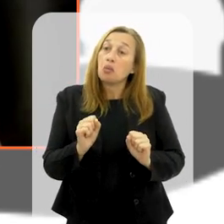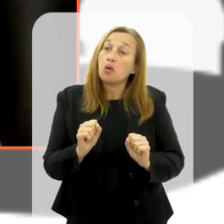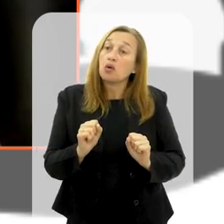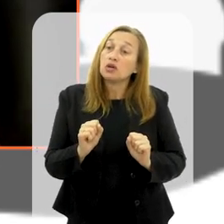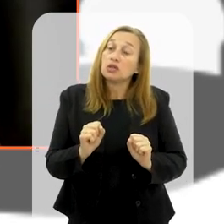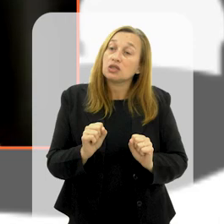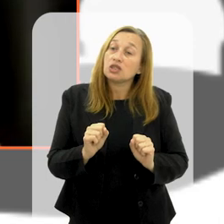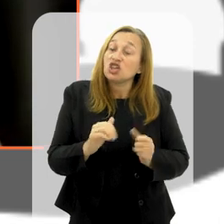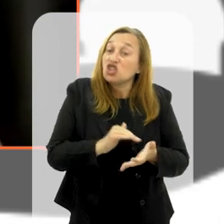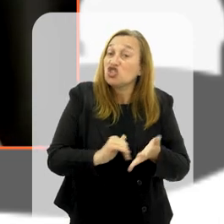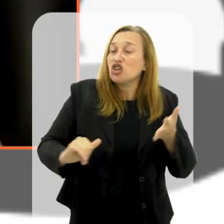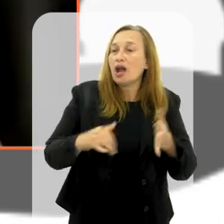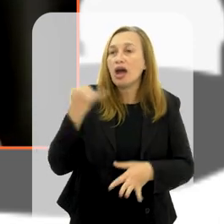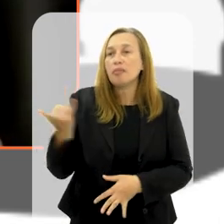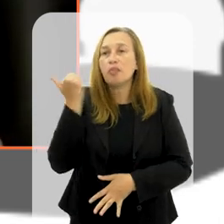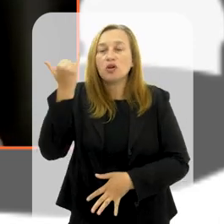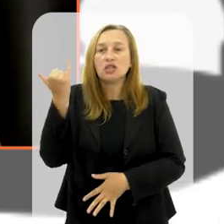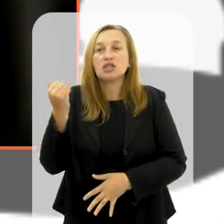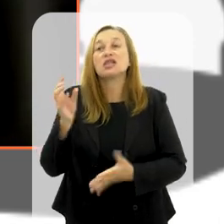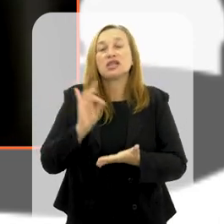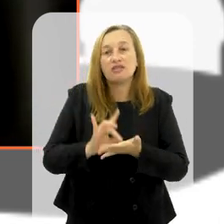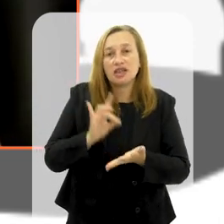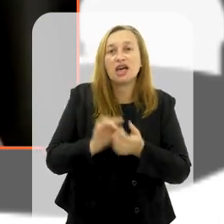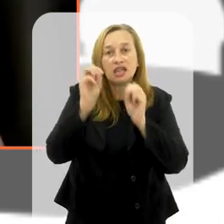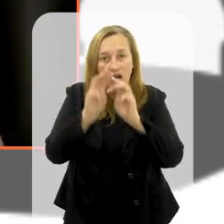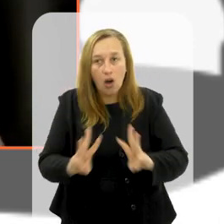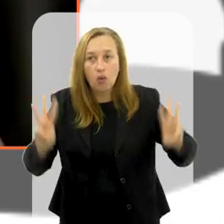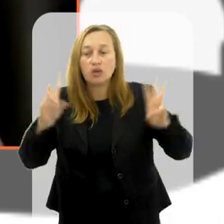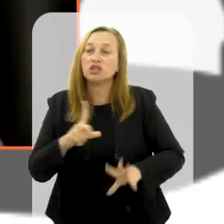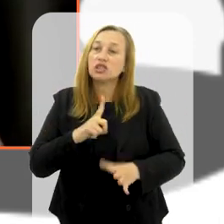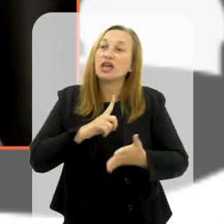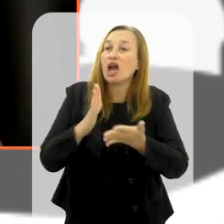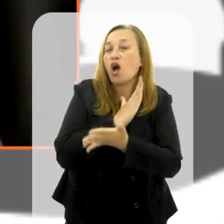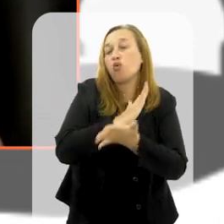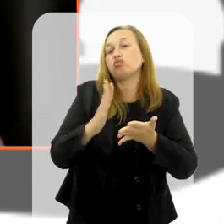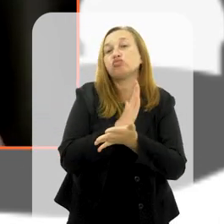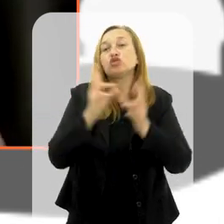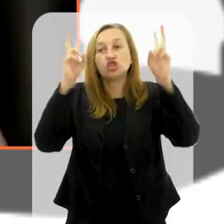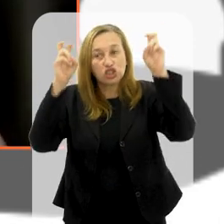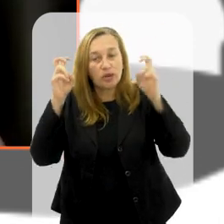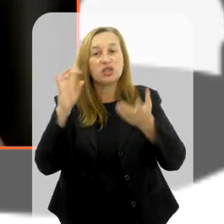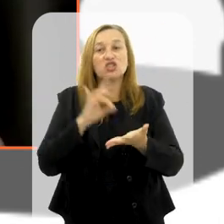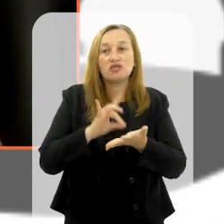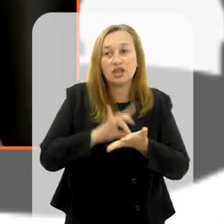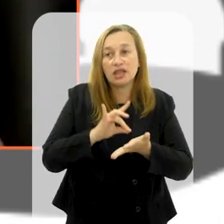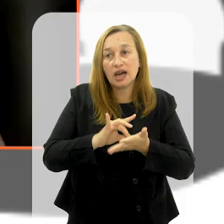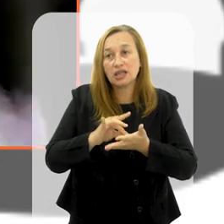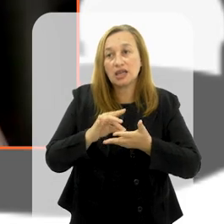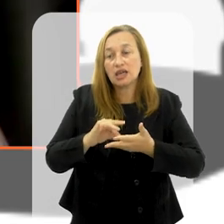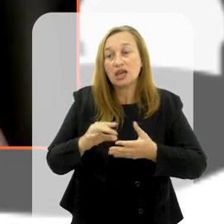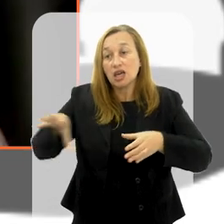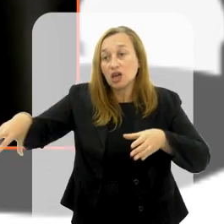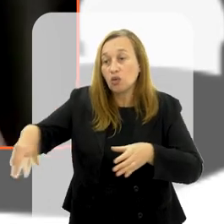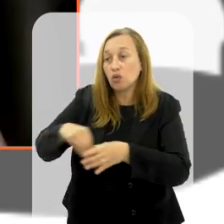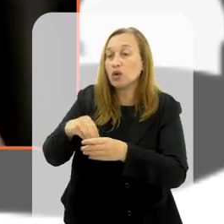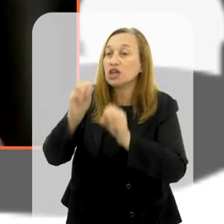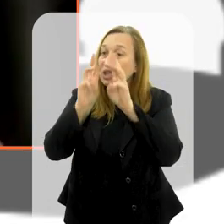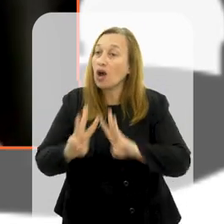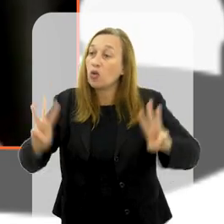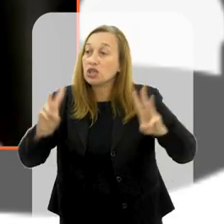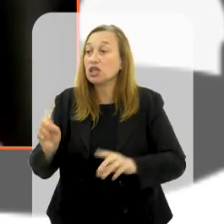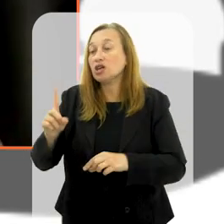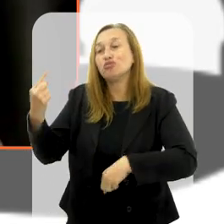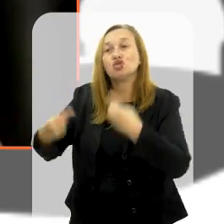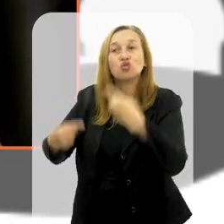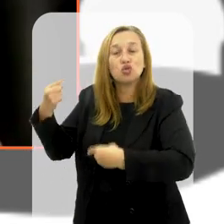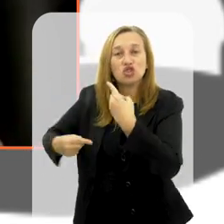risco de tirar a importância que, na verdade, a ONU tem e que alguns temas deveriam, na verdade, ir para a ONU e não estar